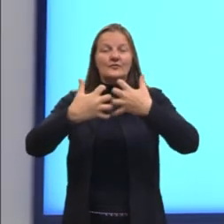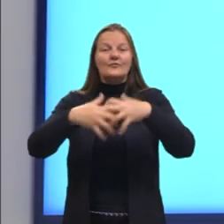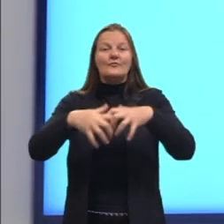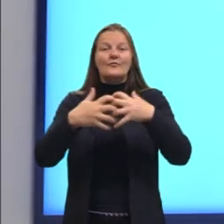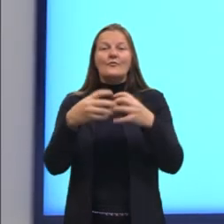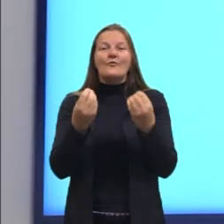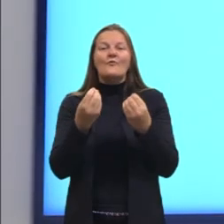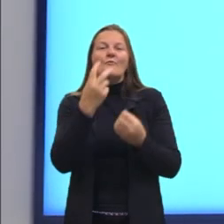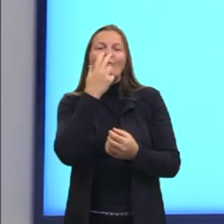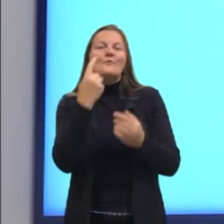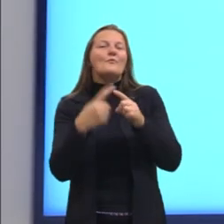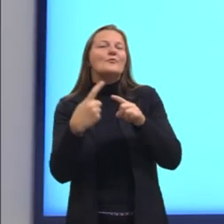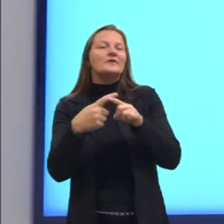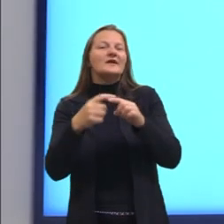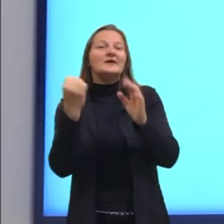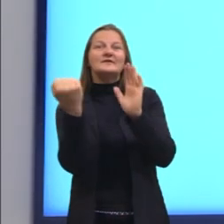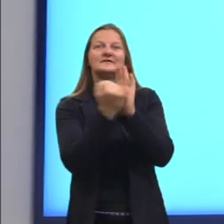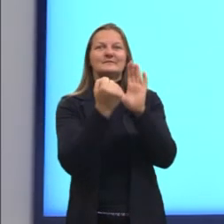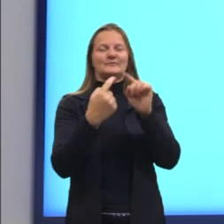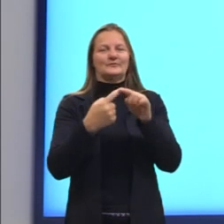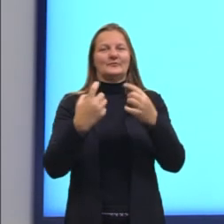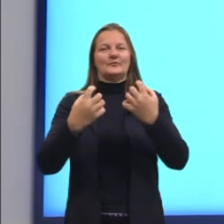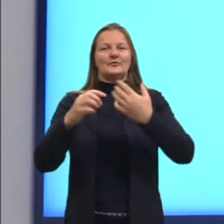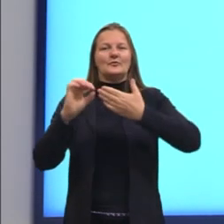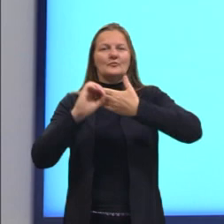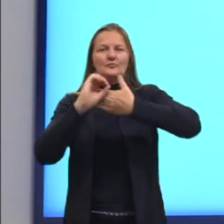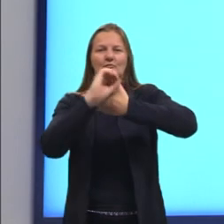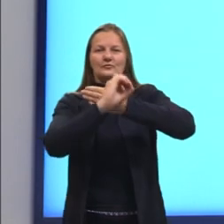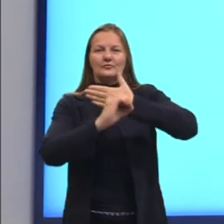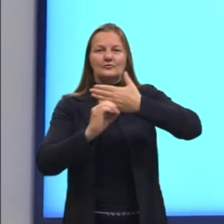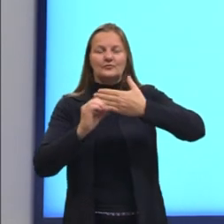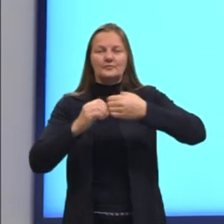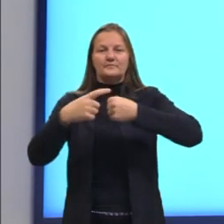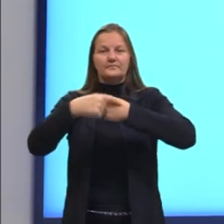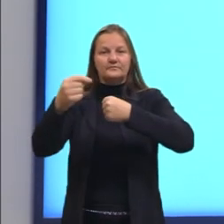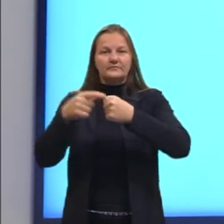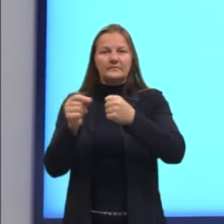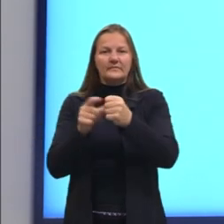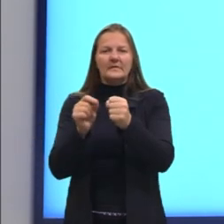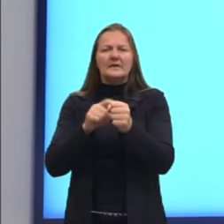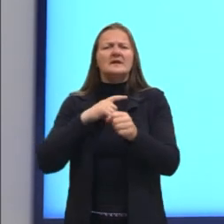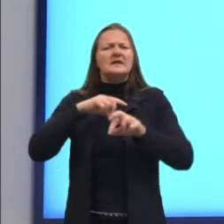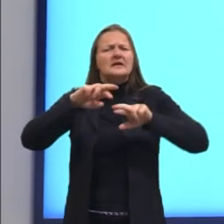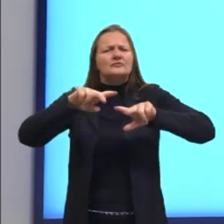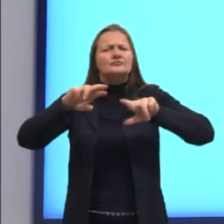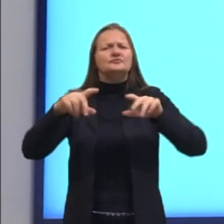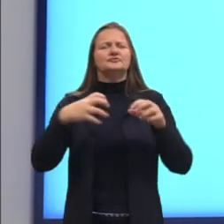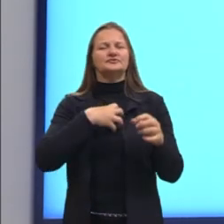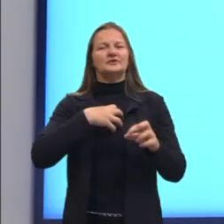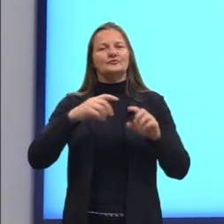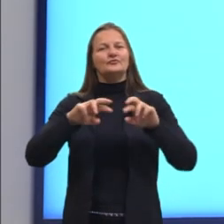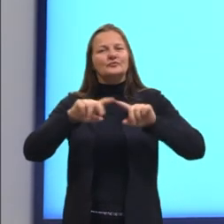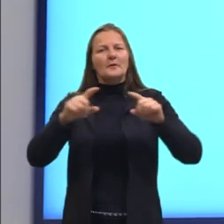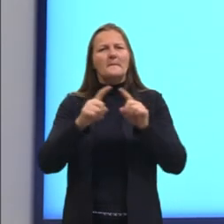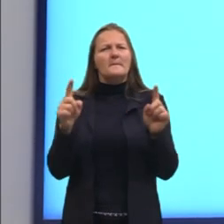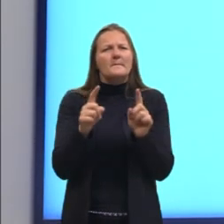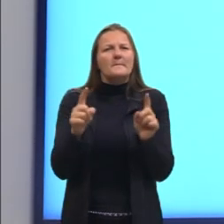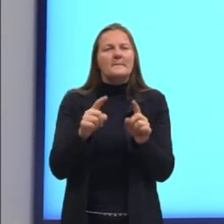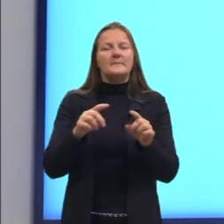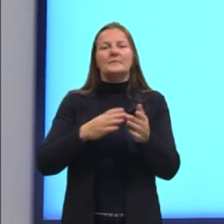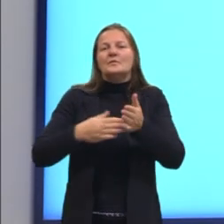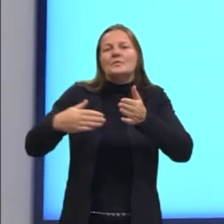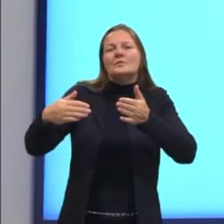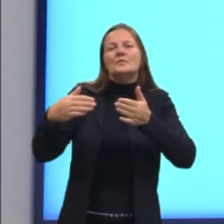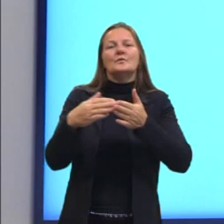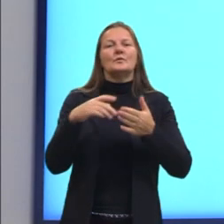então, uma representação das organelas. Por exemplo, as engrenagens têm de várias formas, tamanhos, mas todas